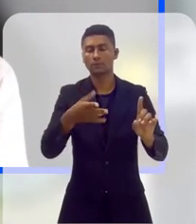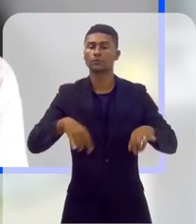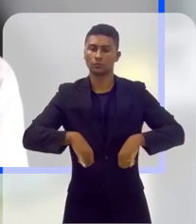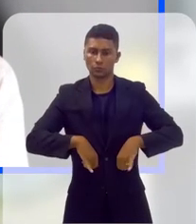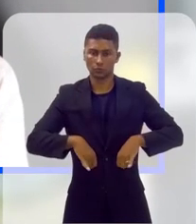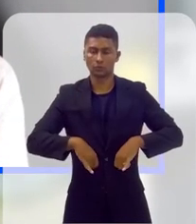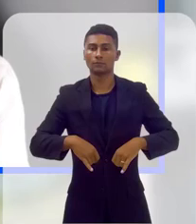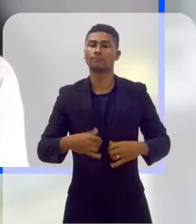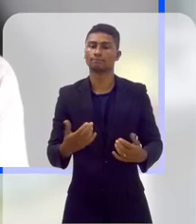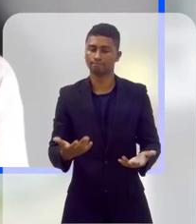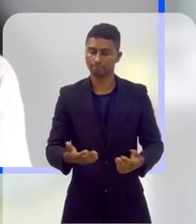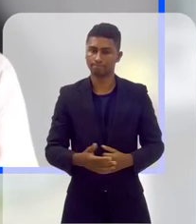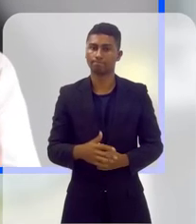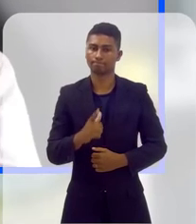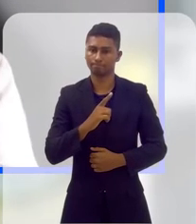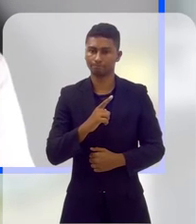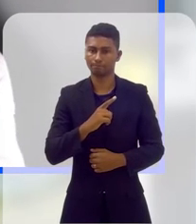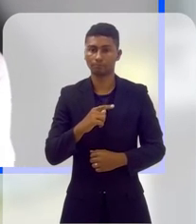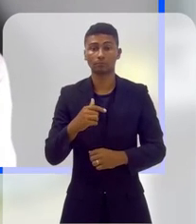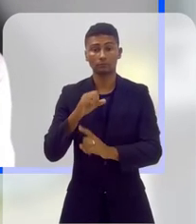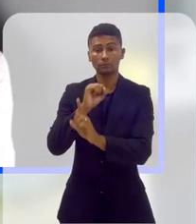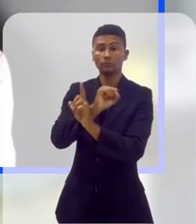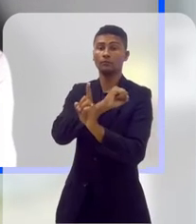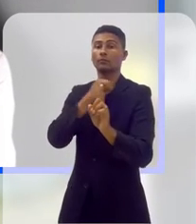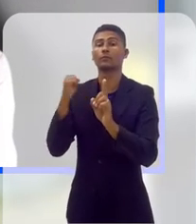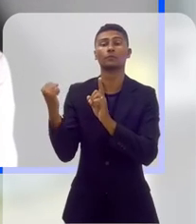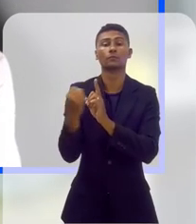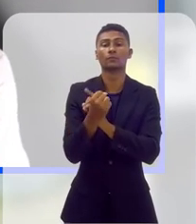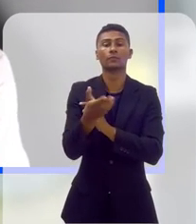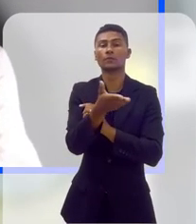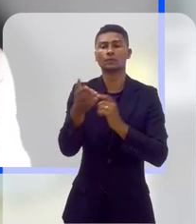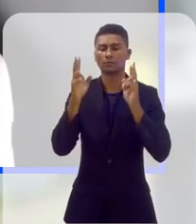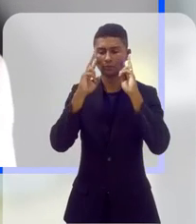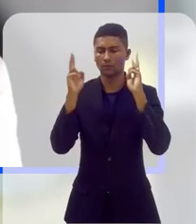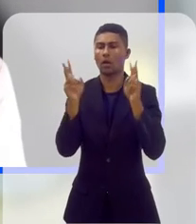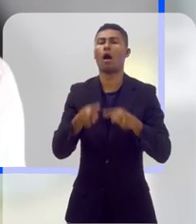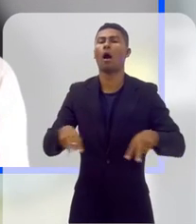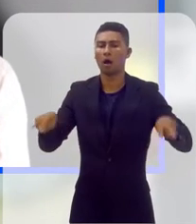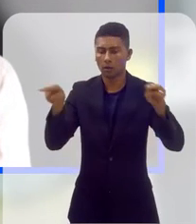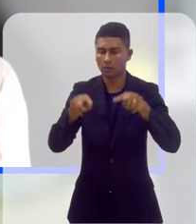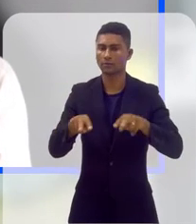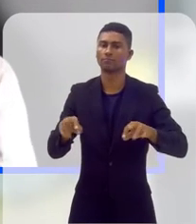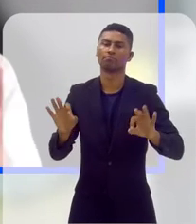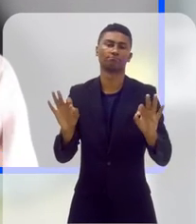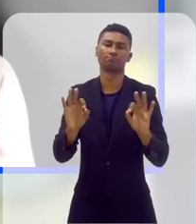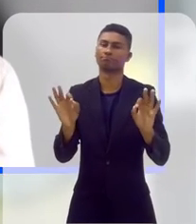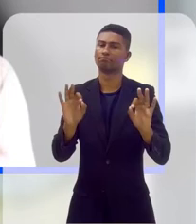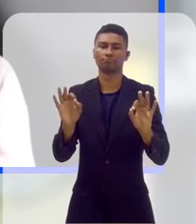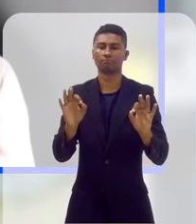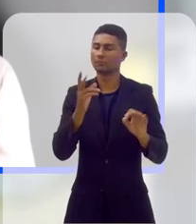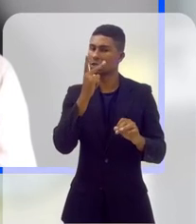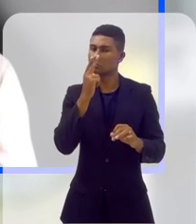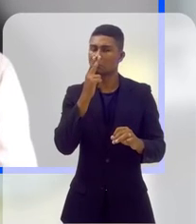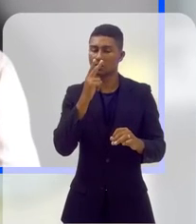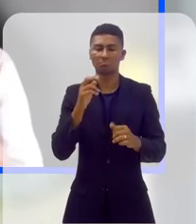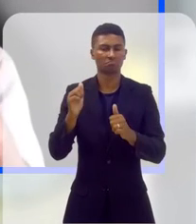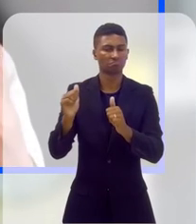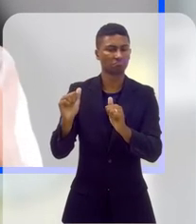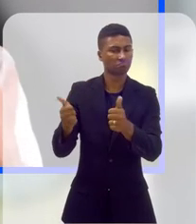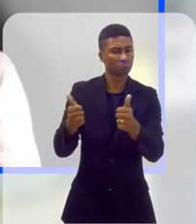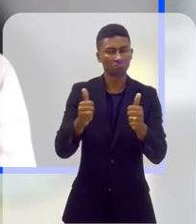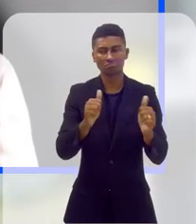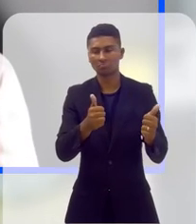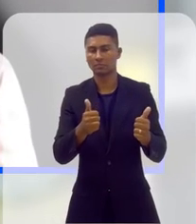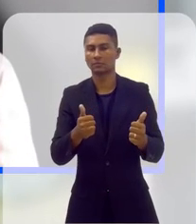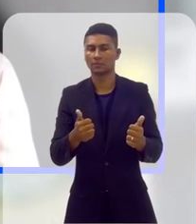né? Ela não olha com bons olhos algumas sexualidades diferentes, né? Ou divergentes. Ela tem os seus preconceitos, ela tem os